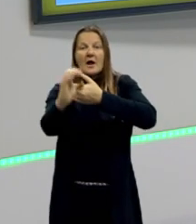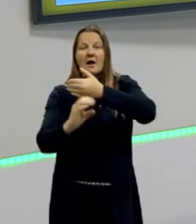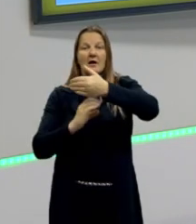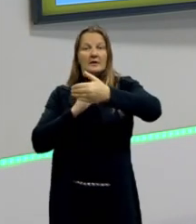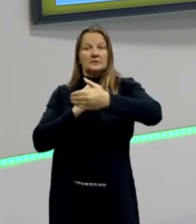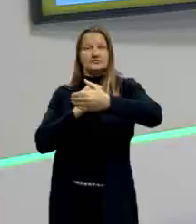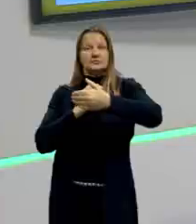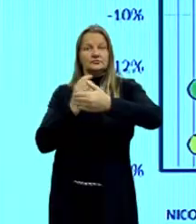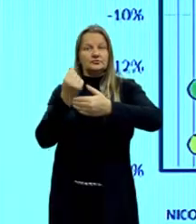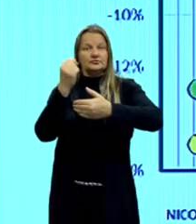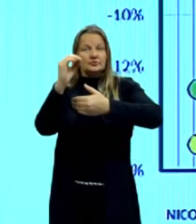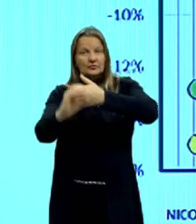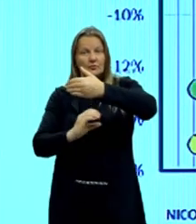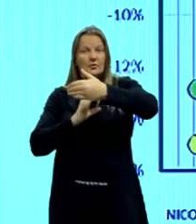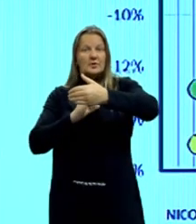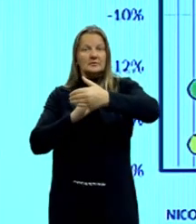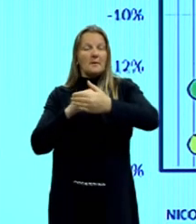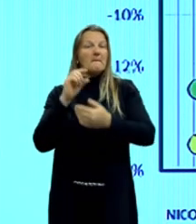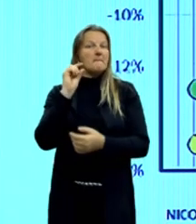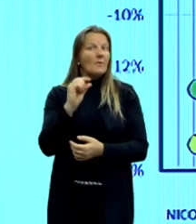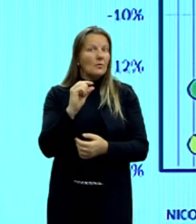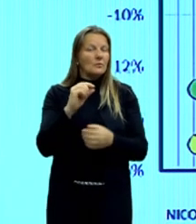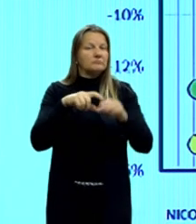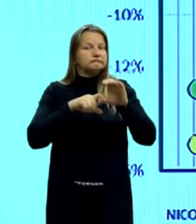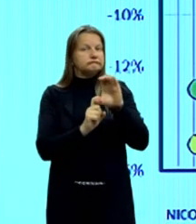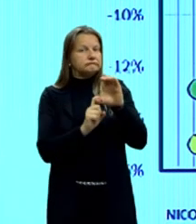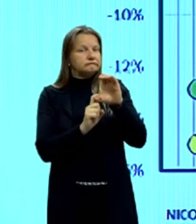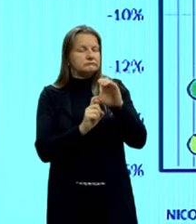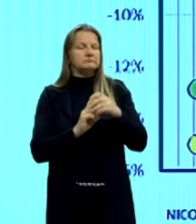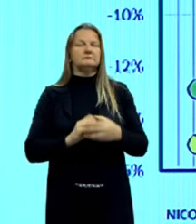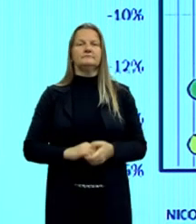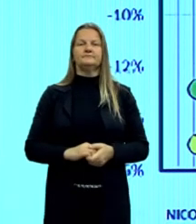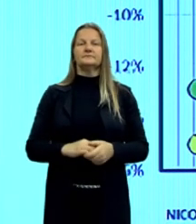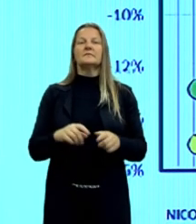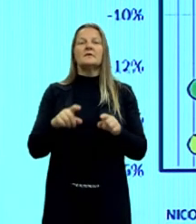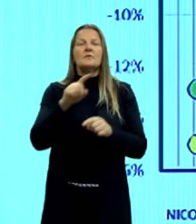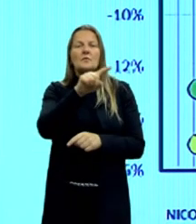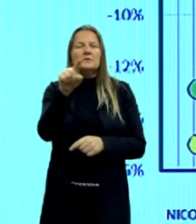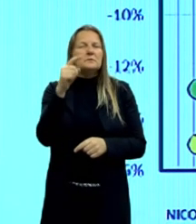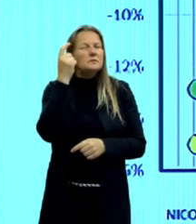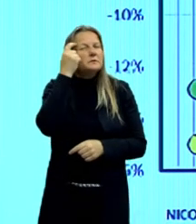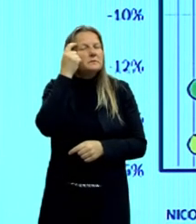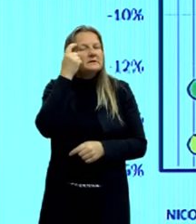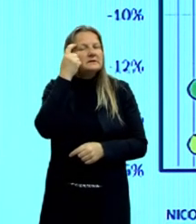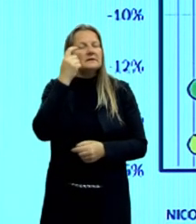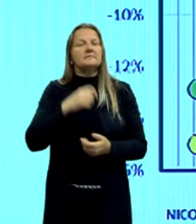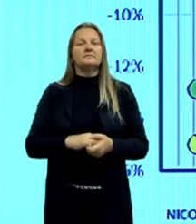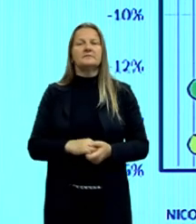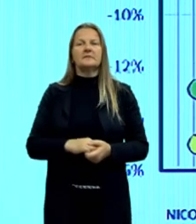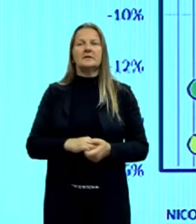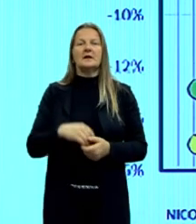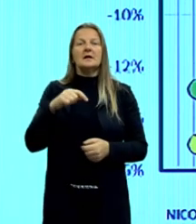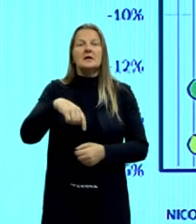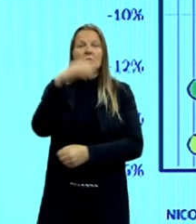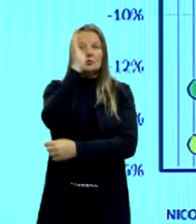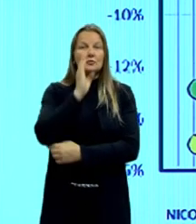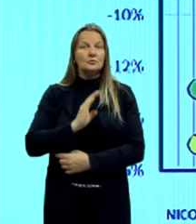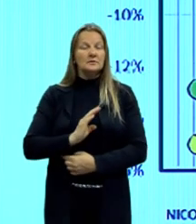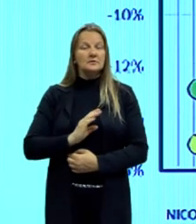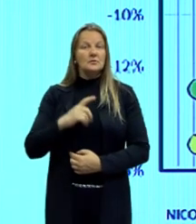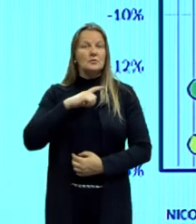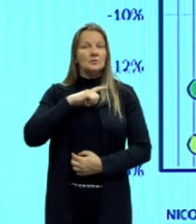tá, gurizada? Então, isso é muito importante. Para vocês terem uma ideia, aqui no Brasil, fazendo um paralelo, a